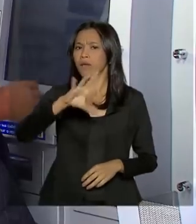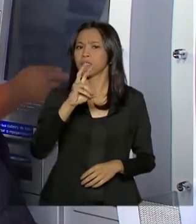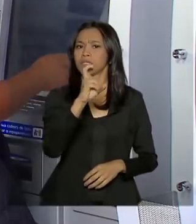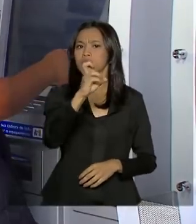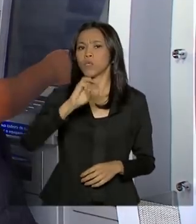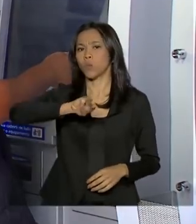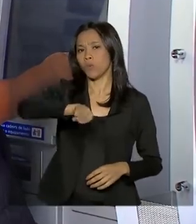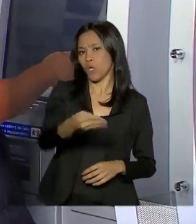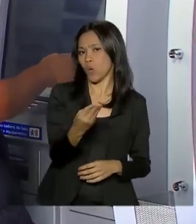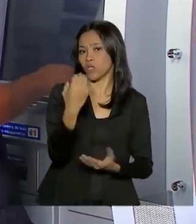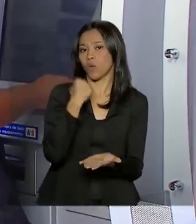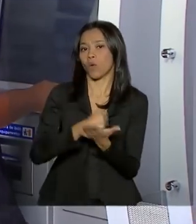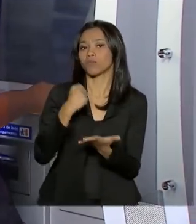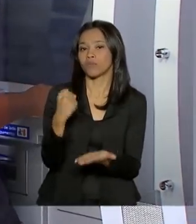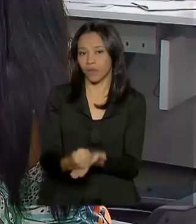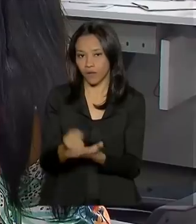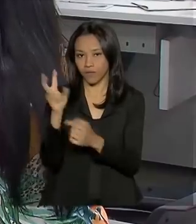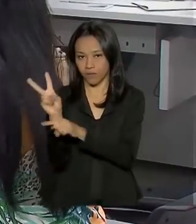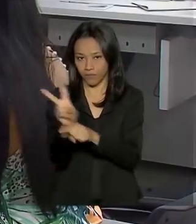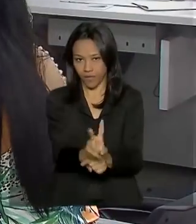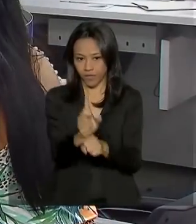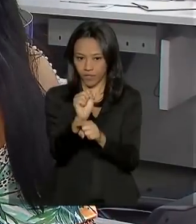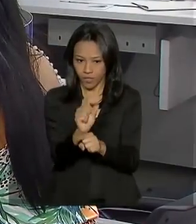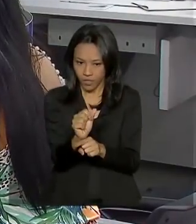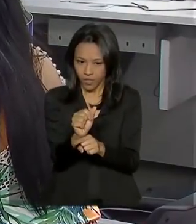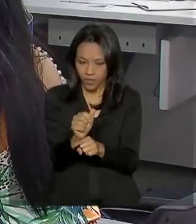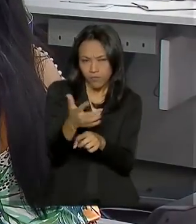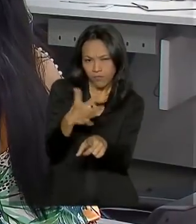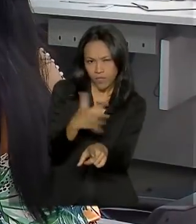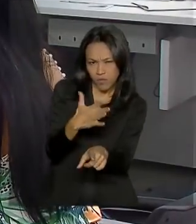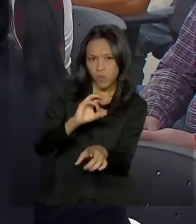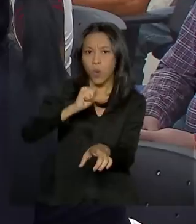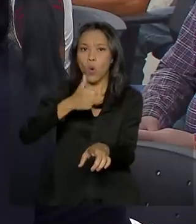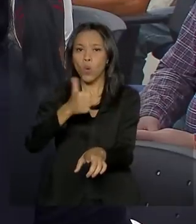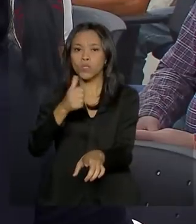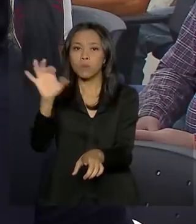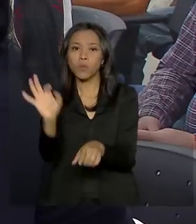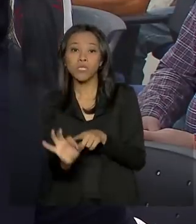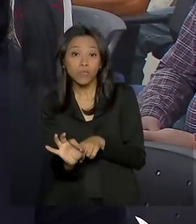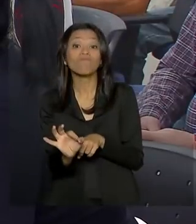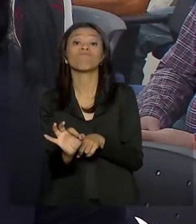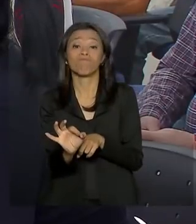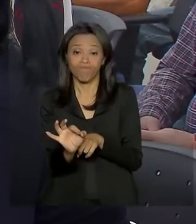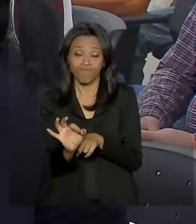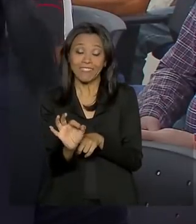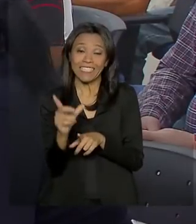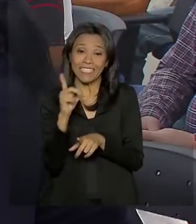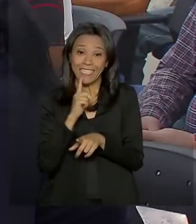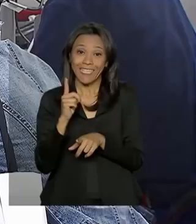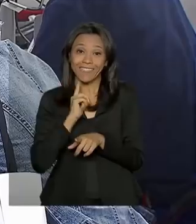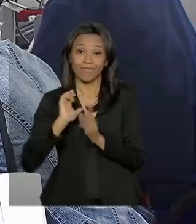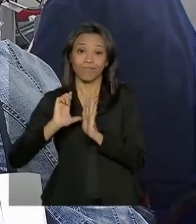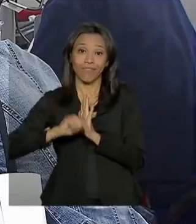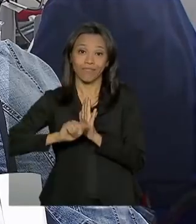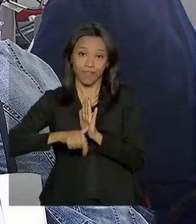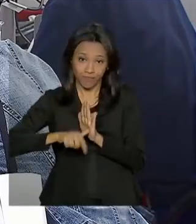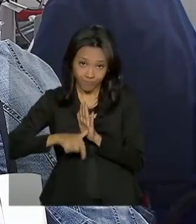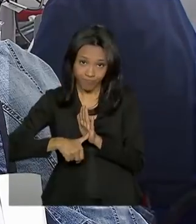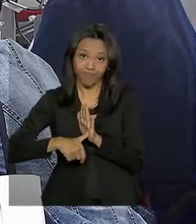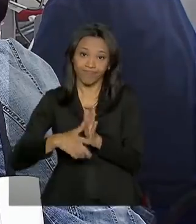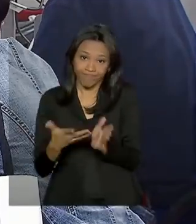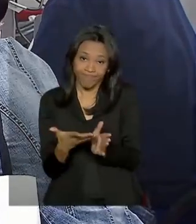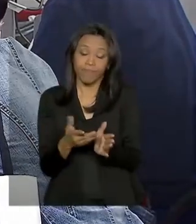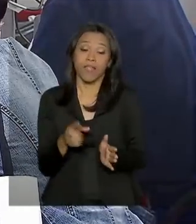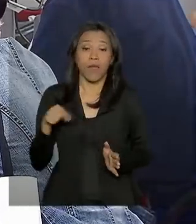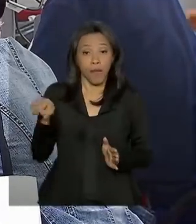200 mil contratos de crédito. Aproximadamente 11% deles estão com algum tipo de atraso. Para que